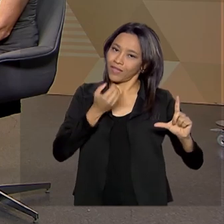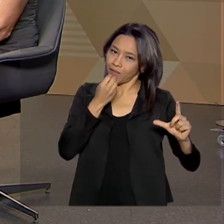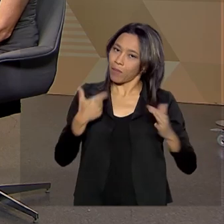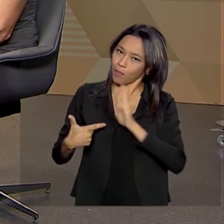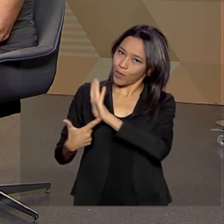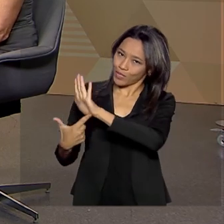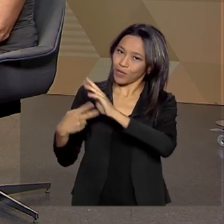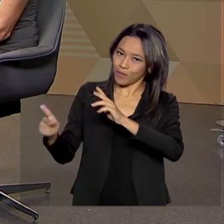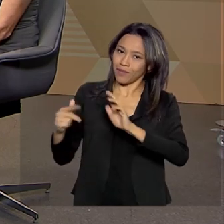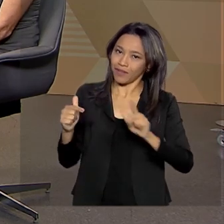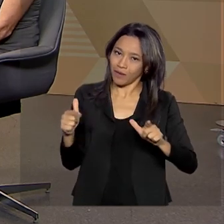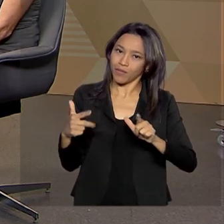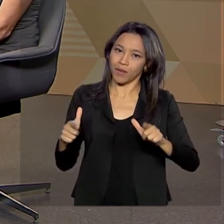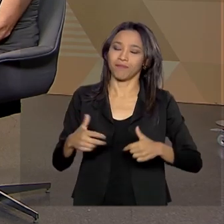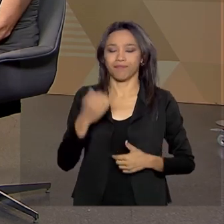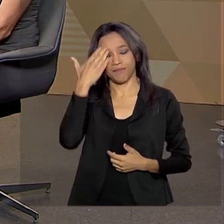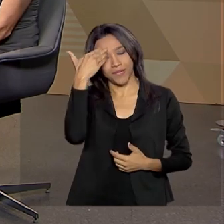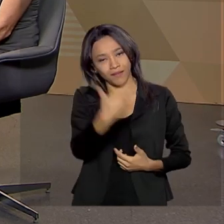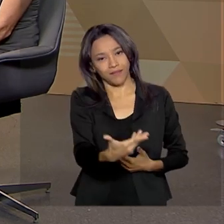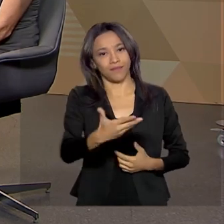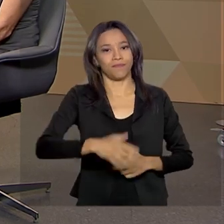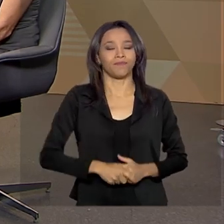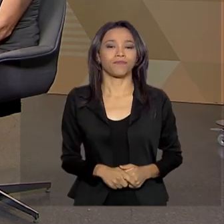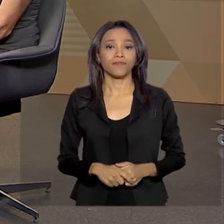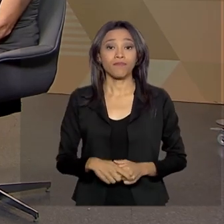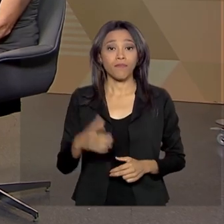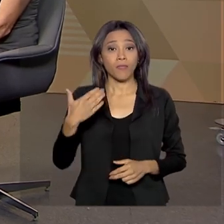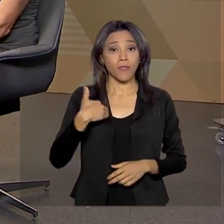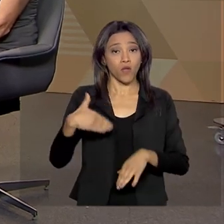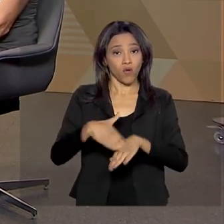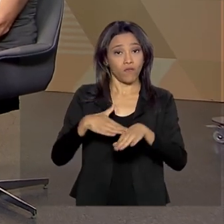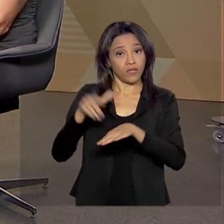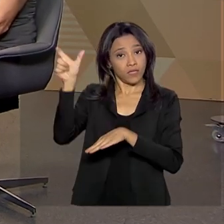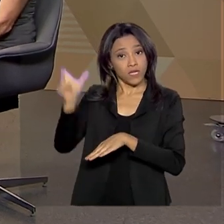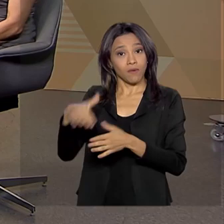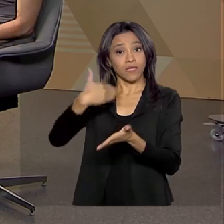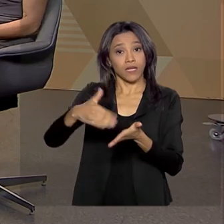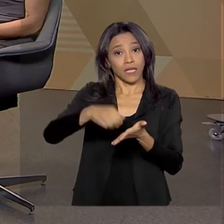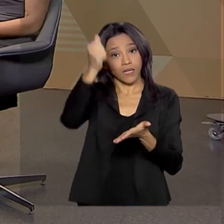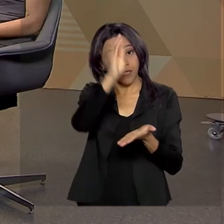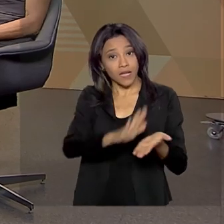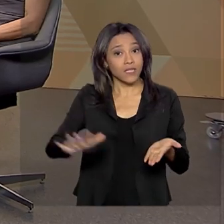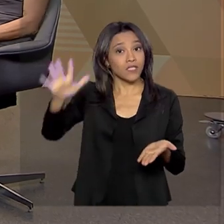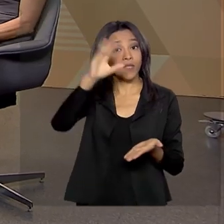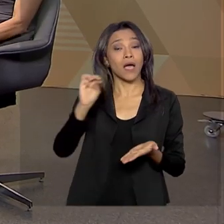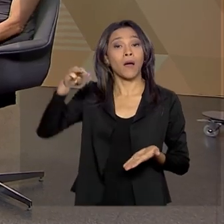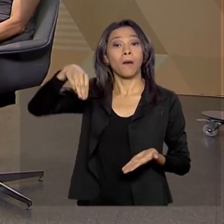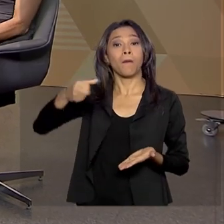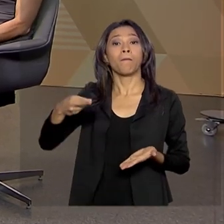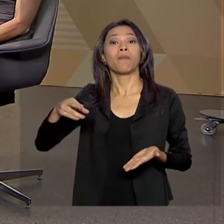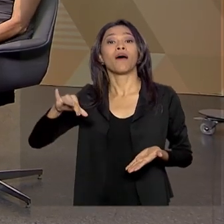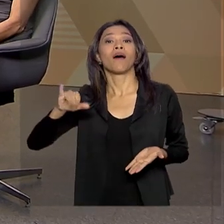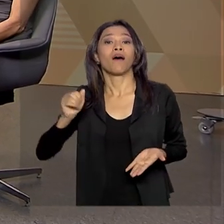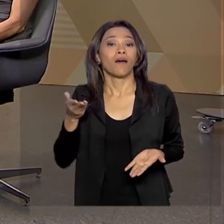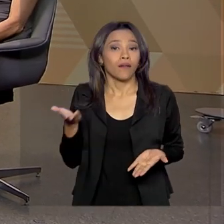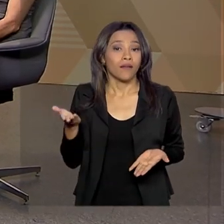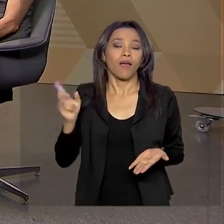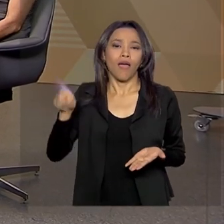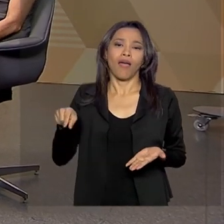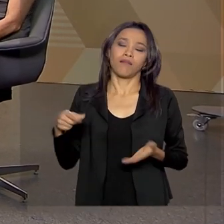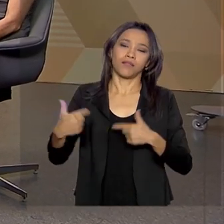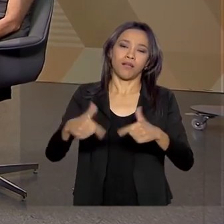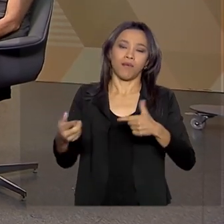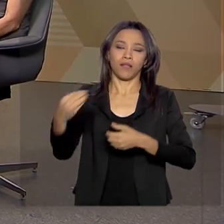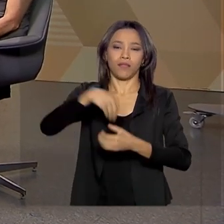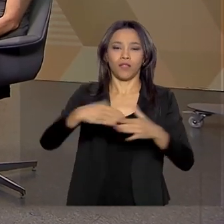trabalho. Muito obrigada. Eu conversei com a Secretária Nacional de Justiça, Maria Hilda Marciage Pinto, do Ministério